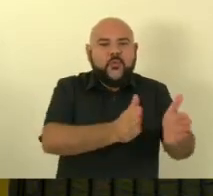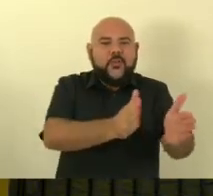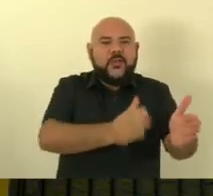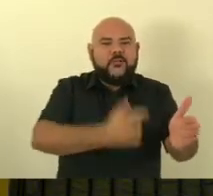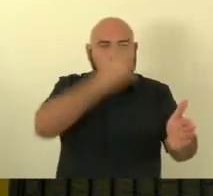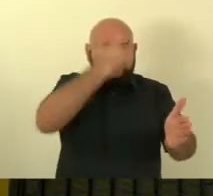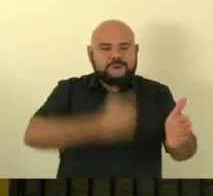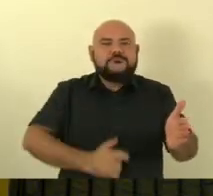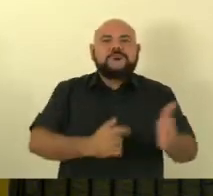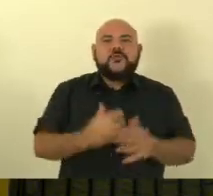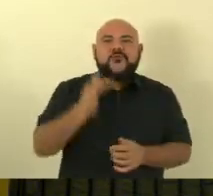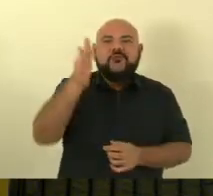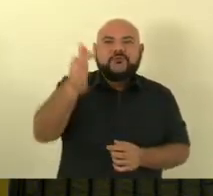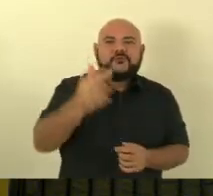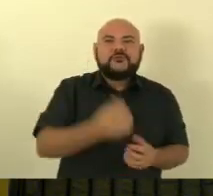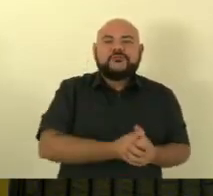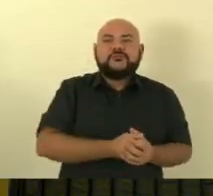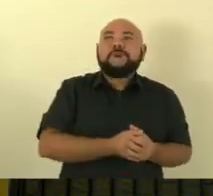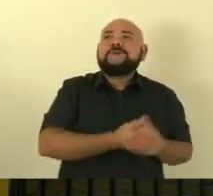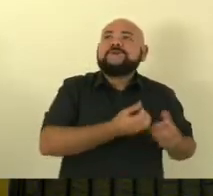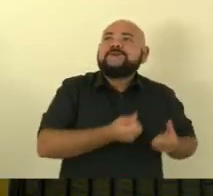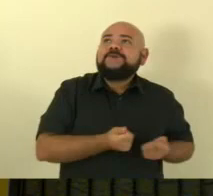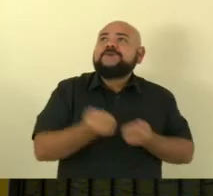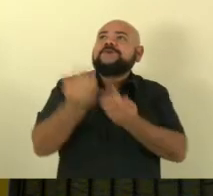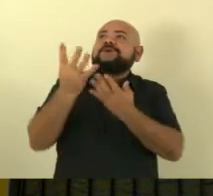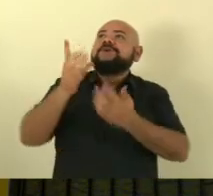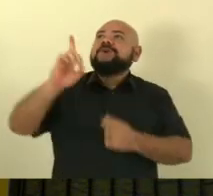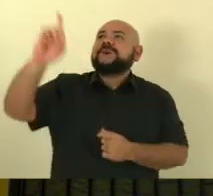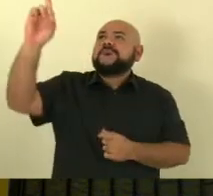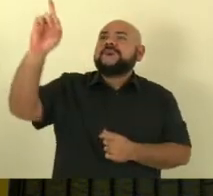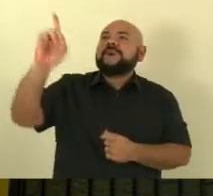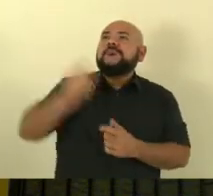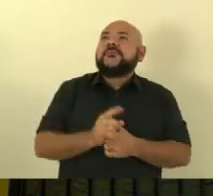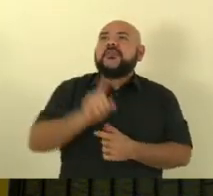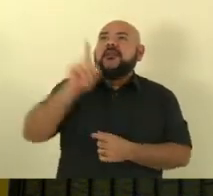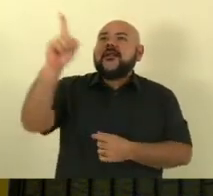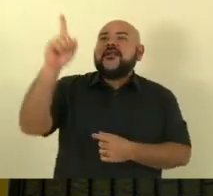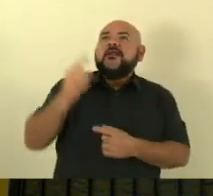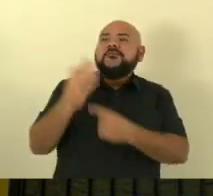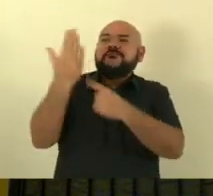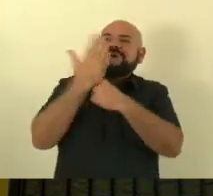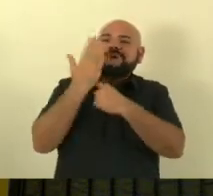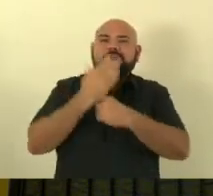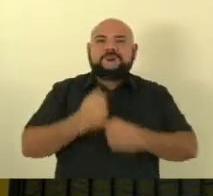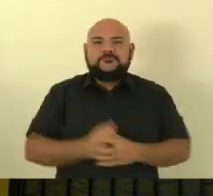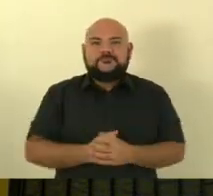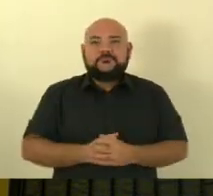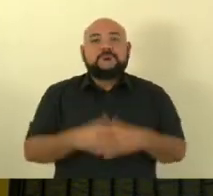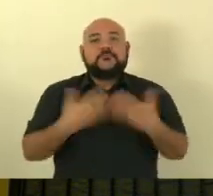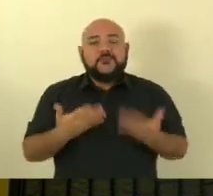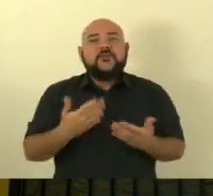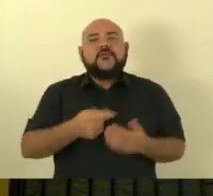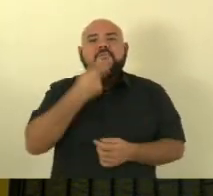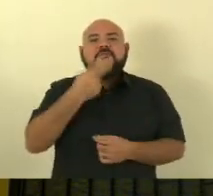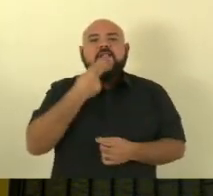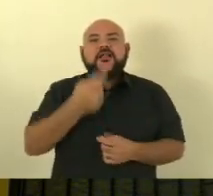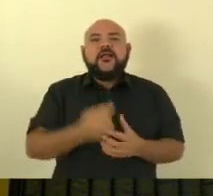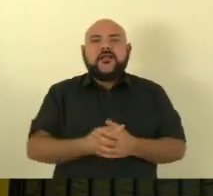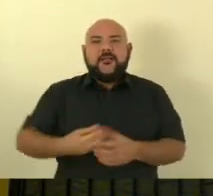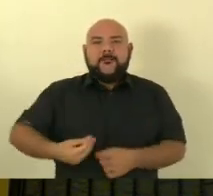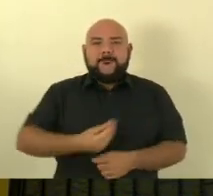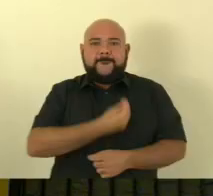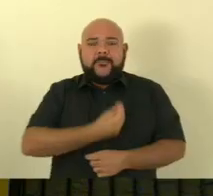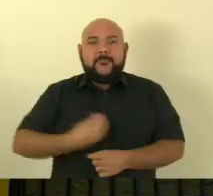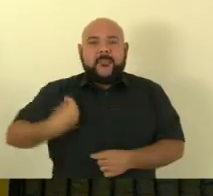Amém. Presidente, aproveitando o ensejo, só aqui registrar a presença dos universitários do 2º Período de Direito da UVV com o professor